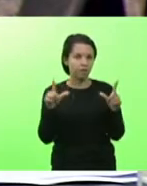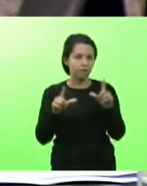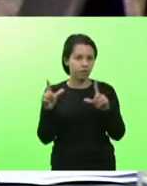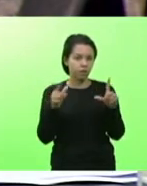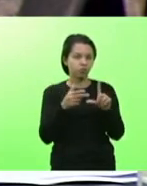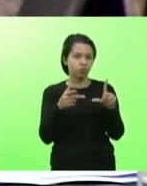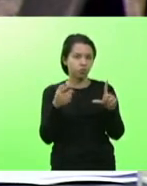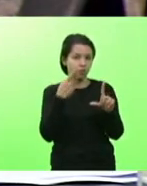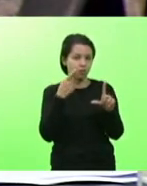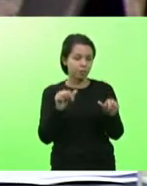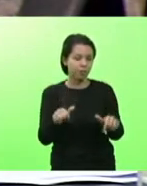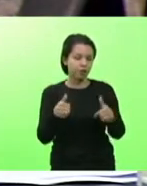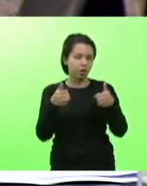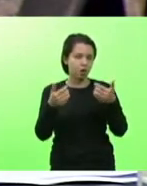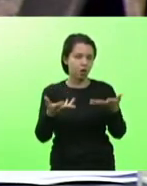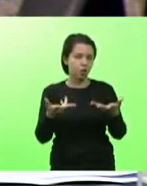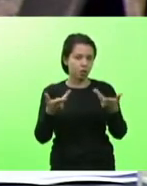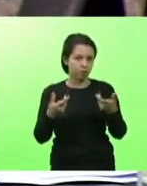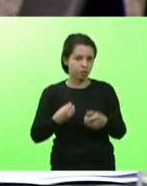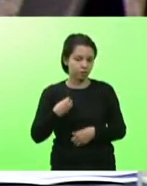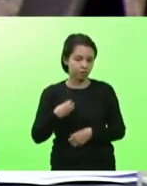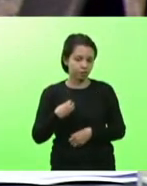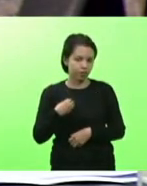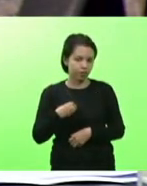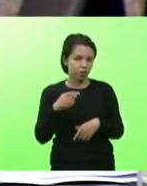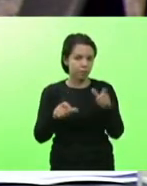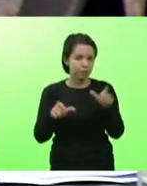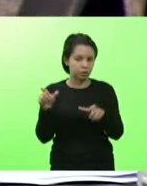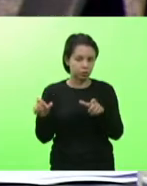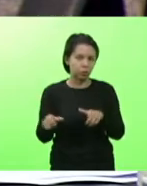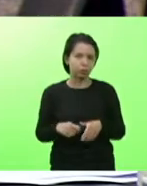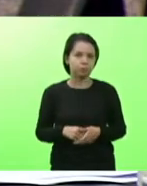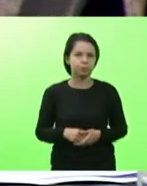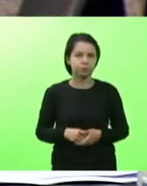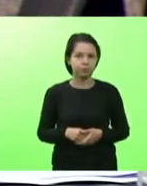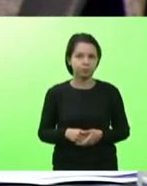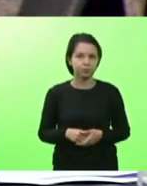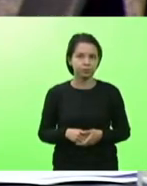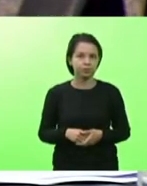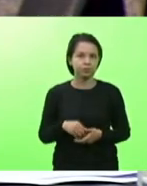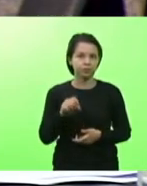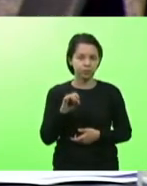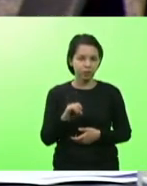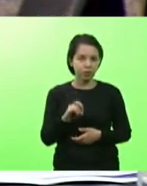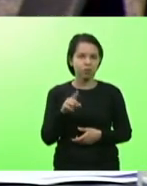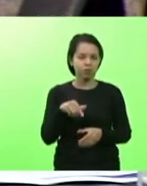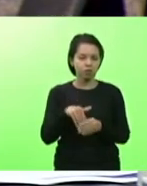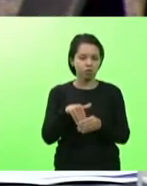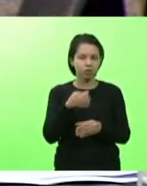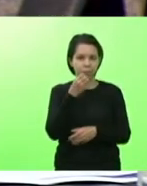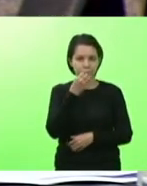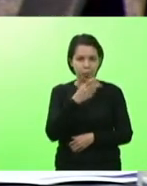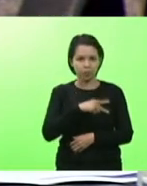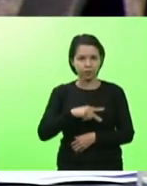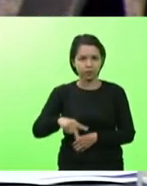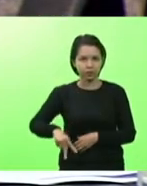melhorar e muito a qualidade de vida das pessoas. E, enfim, esse foi o resultado de votar num bom presidente.